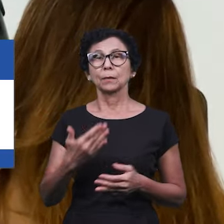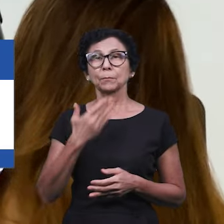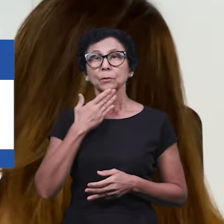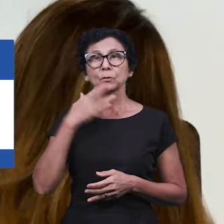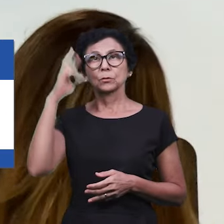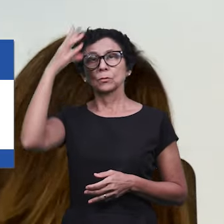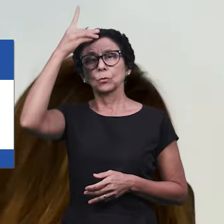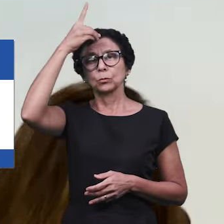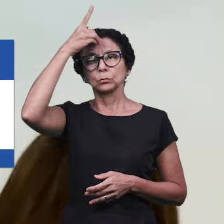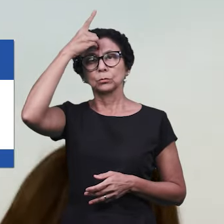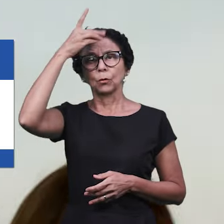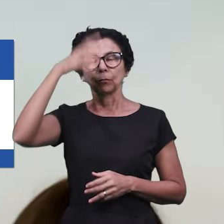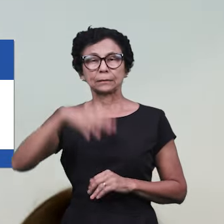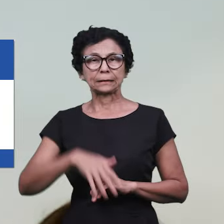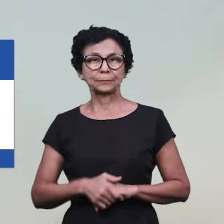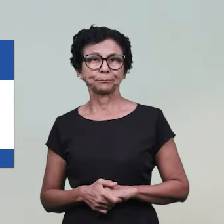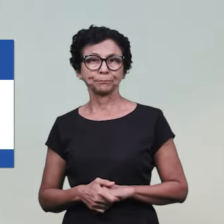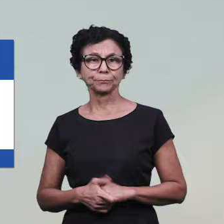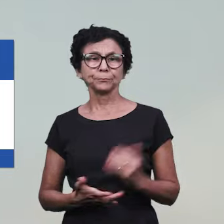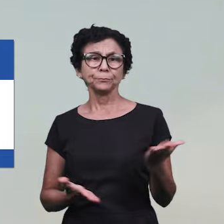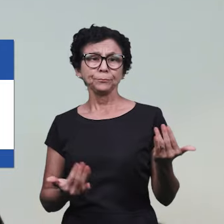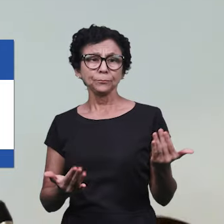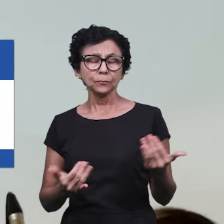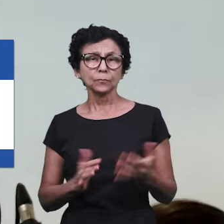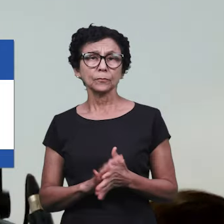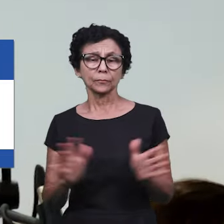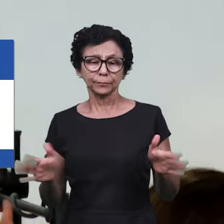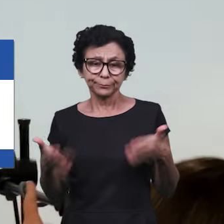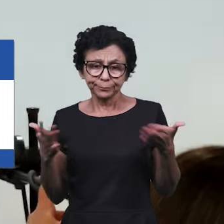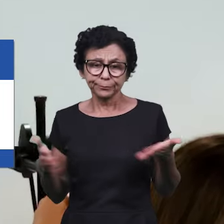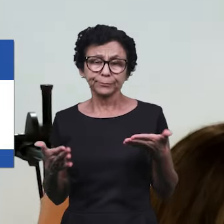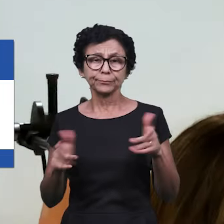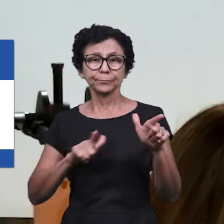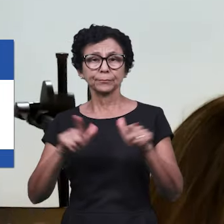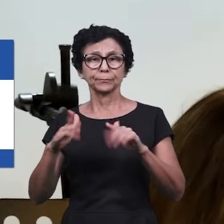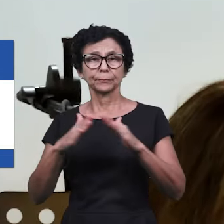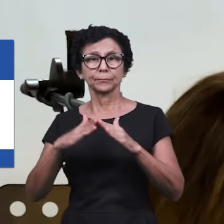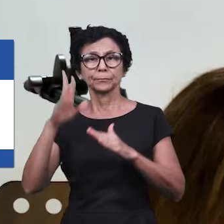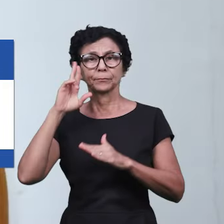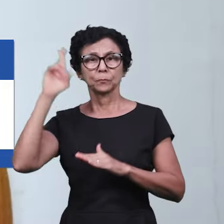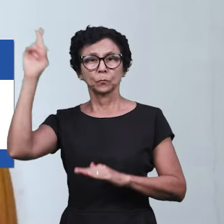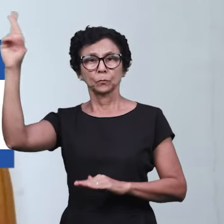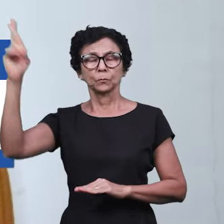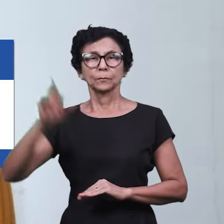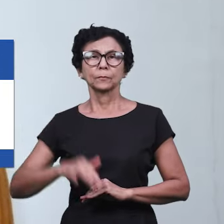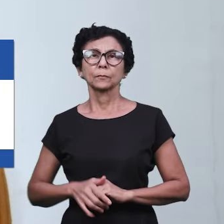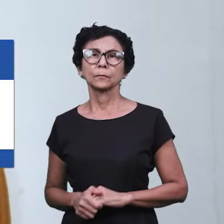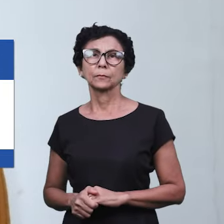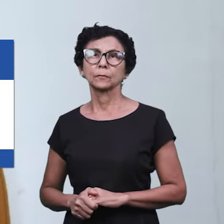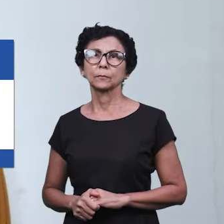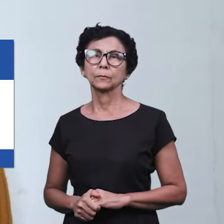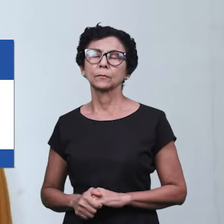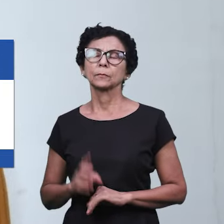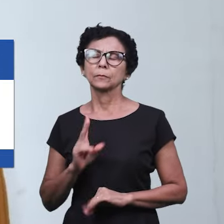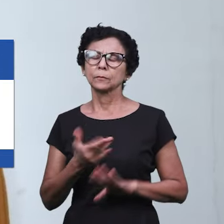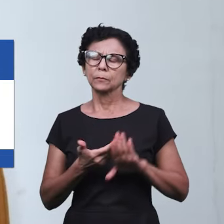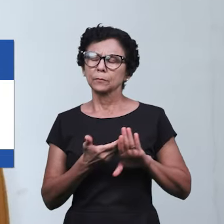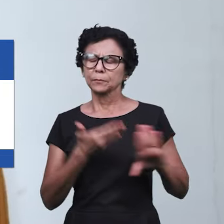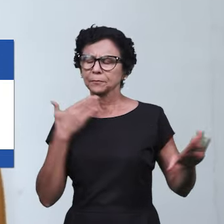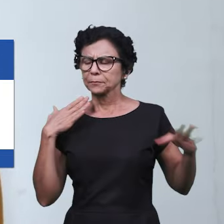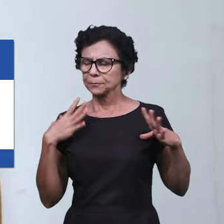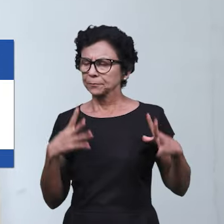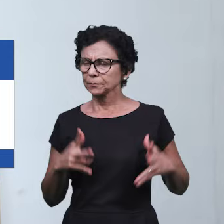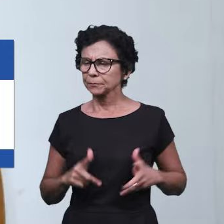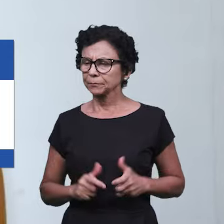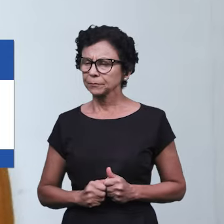de despertamento para os jovens, para o trabalho na casa do Senhor e a busca constante pela santificação